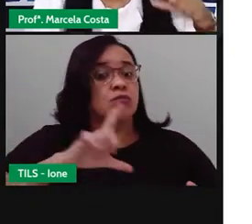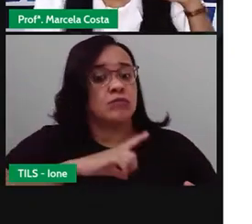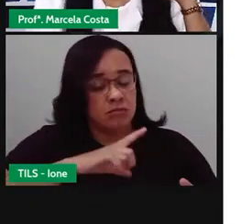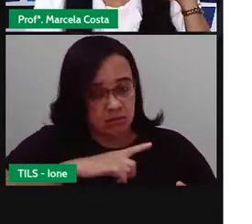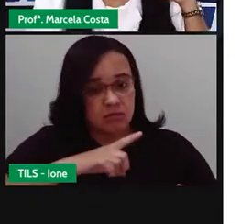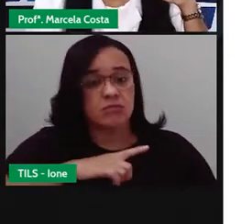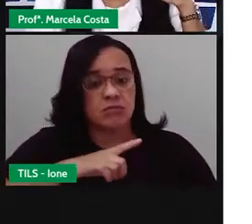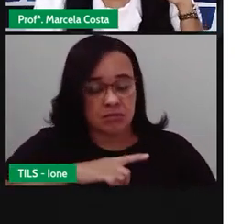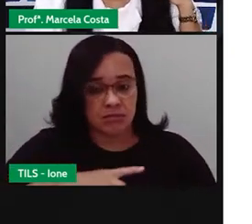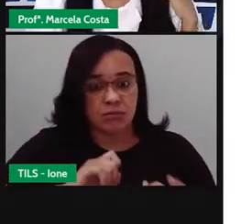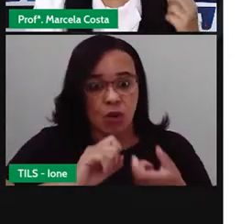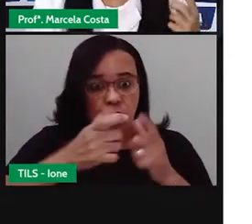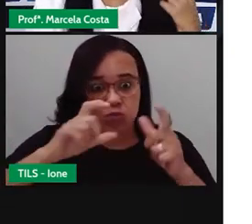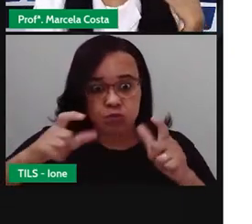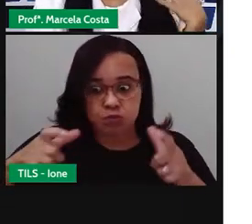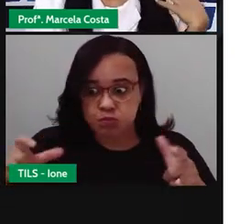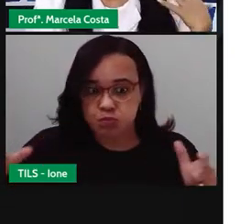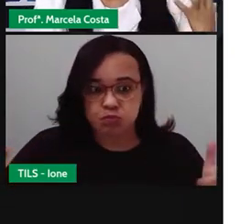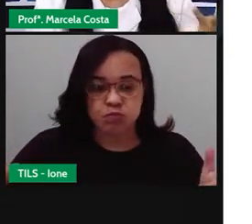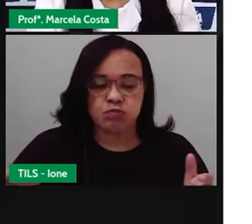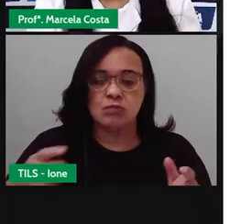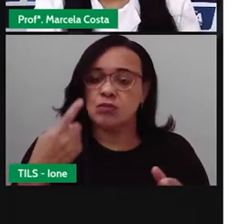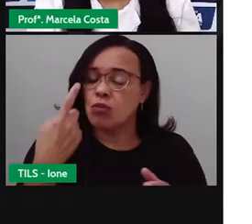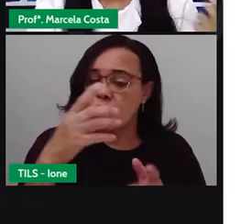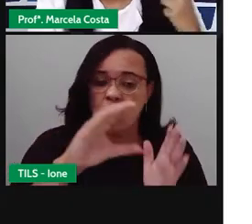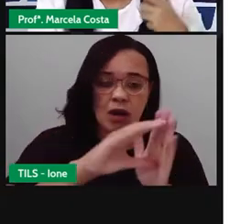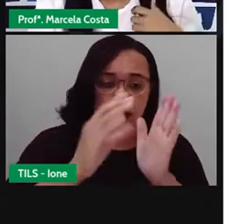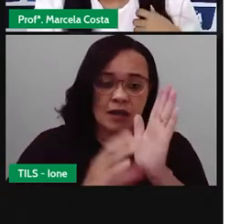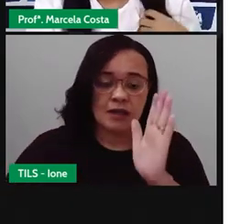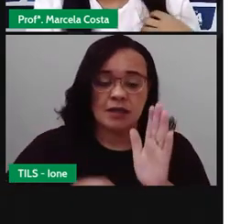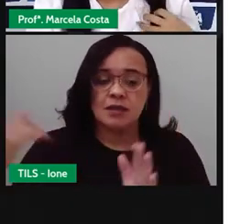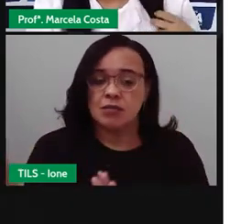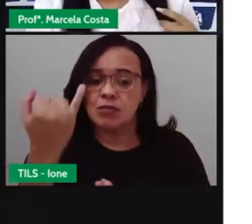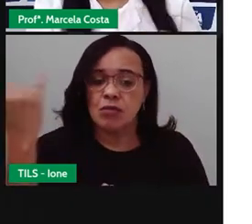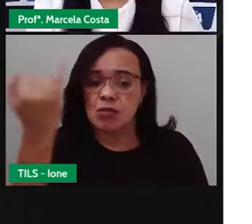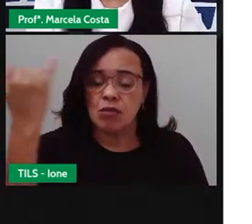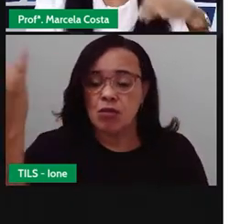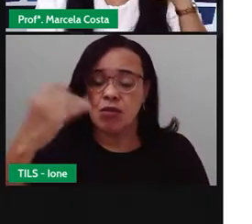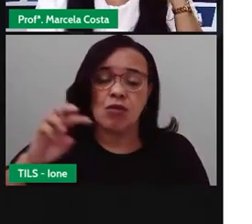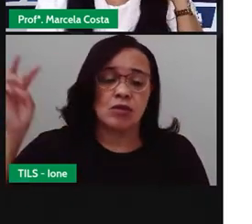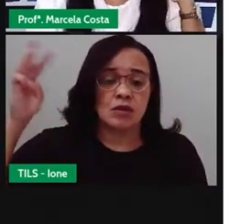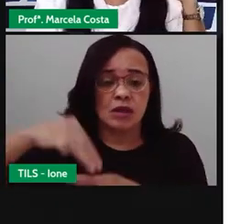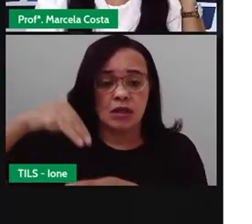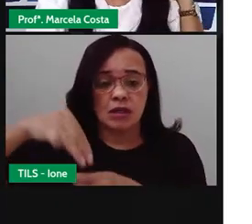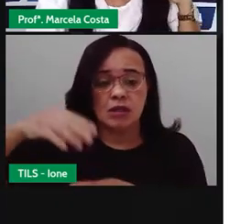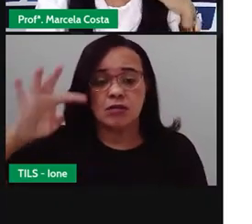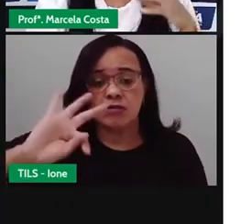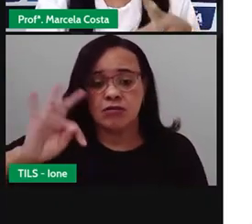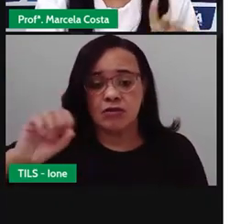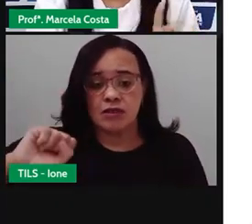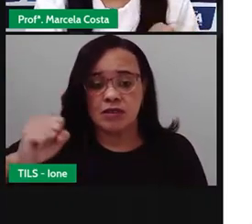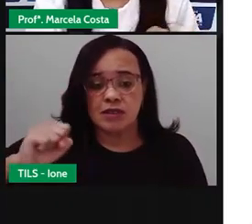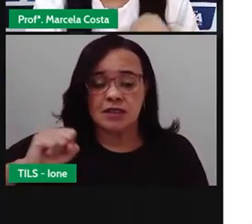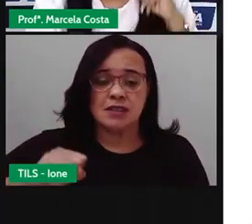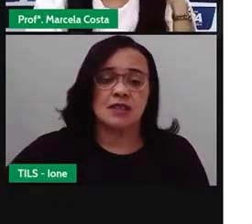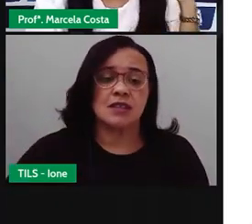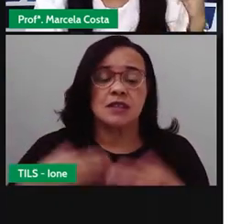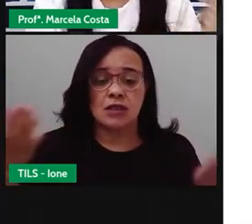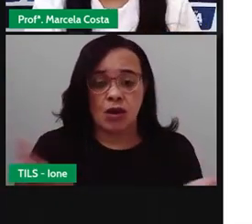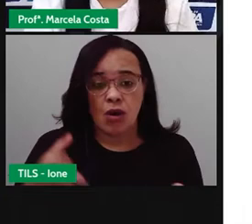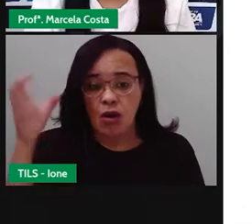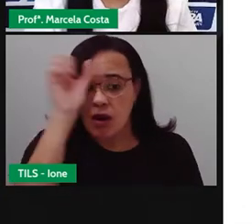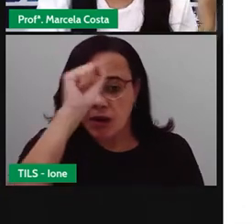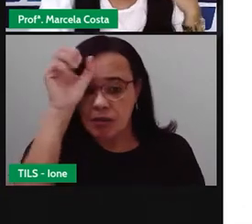uma característica importante aqui do município do Teleto Santana, nós vamos aprender aqui durante essa aula,